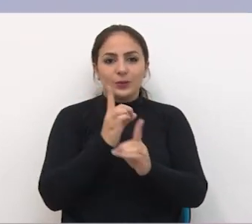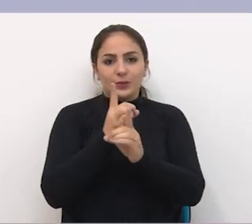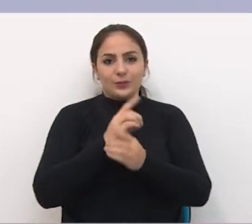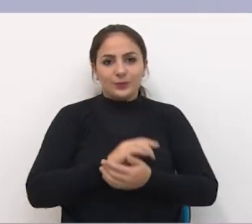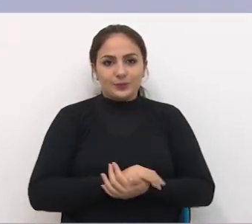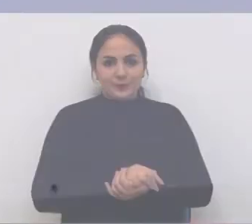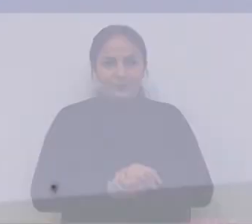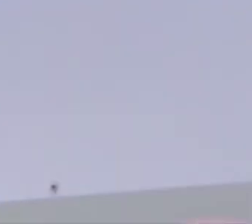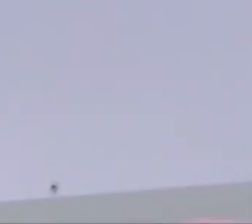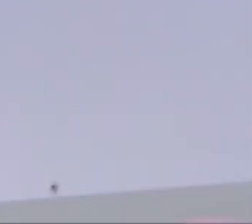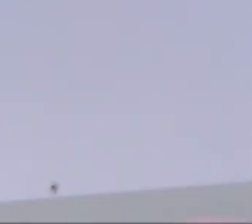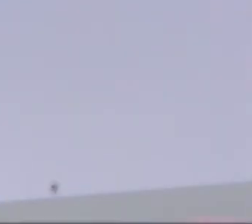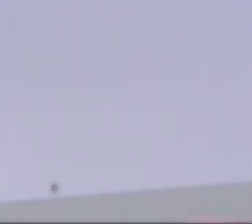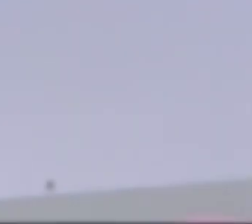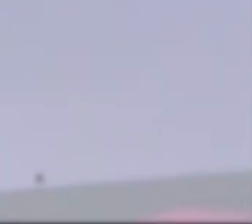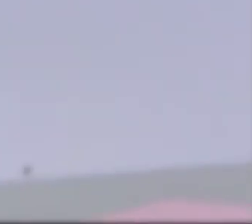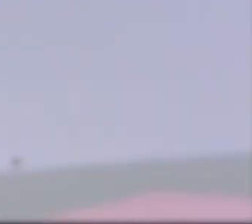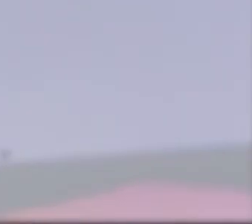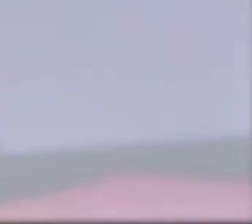edição